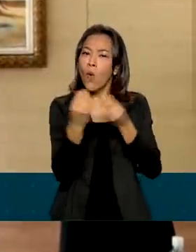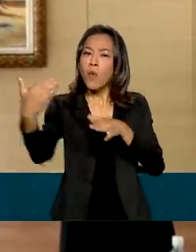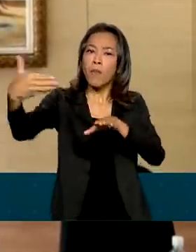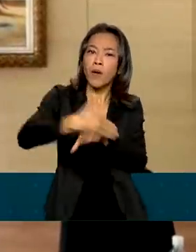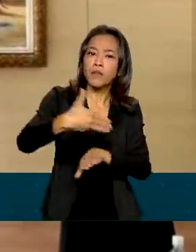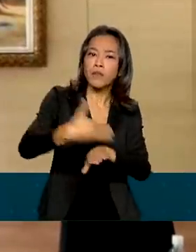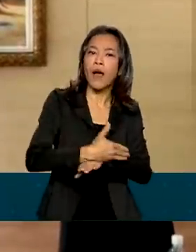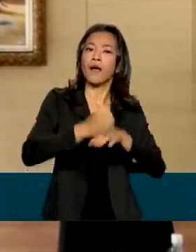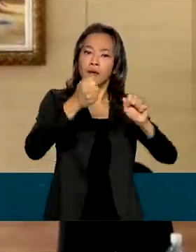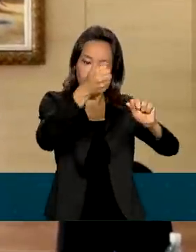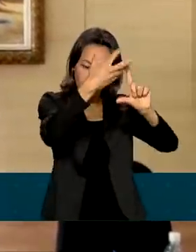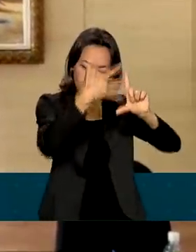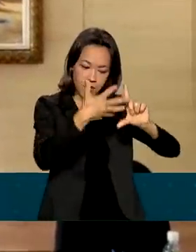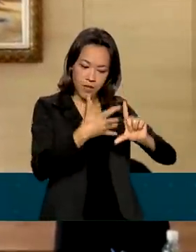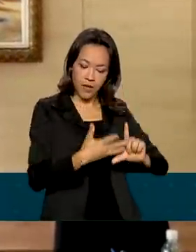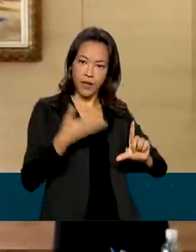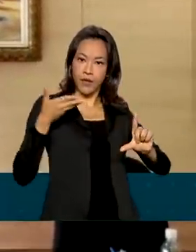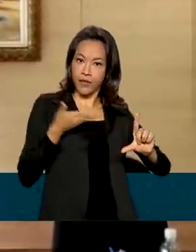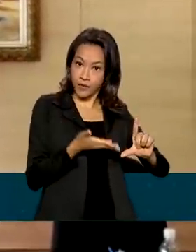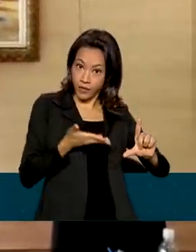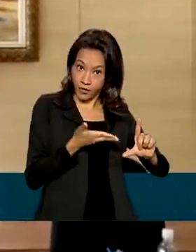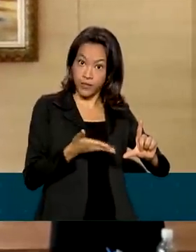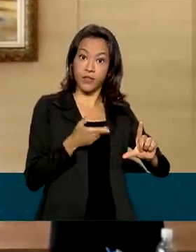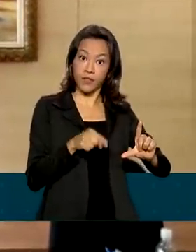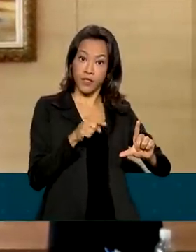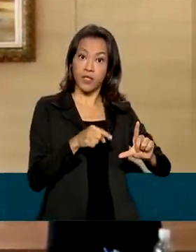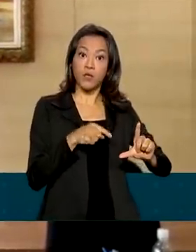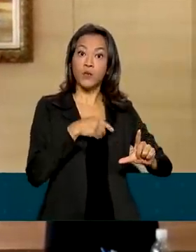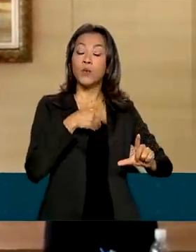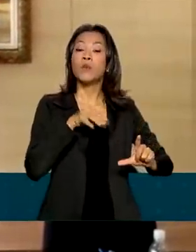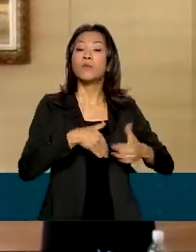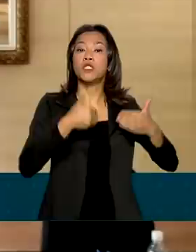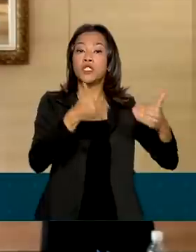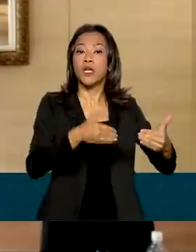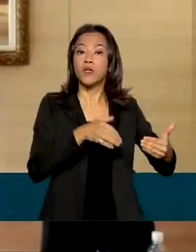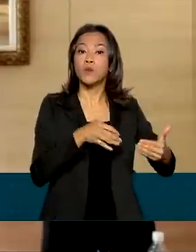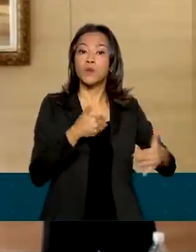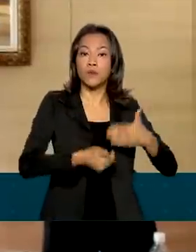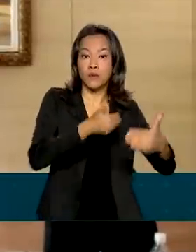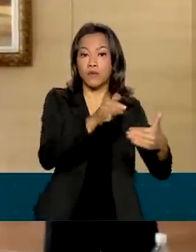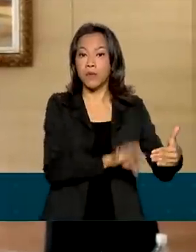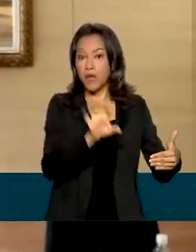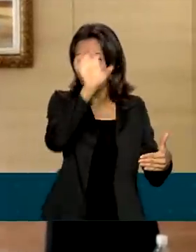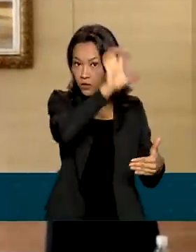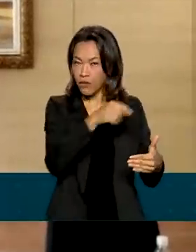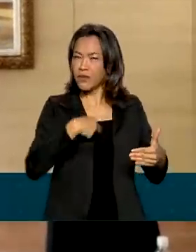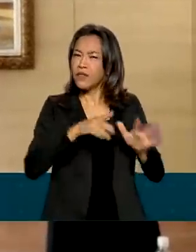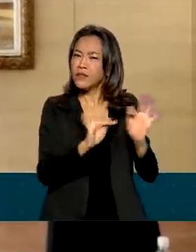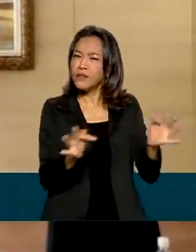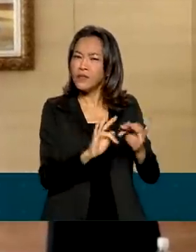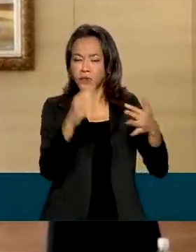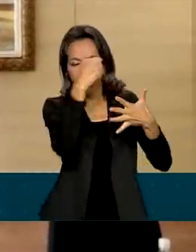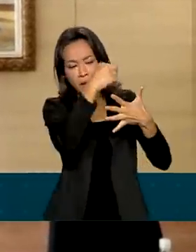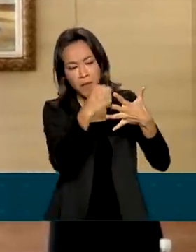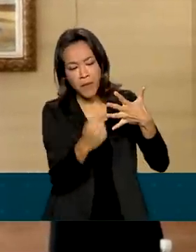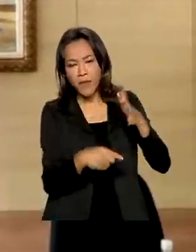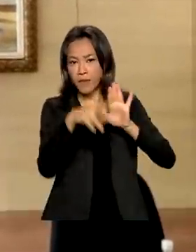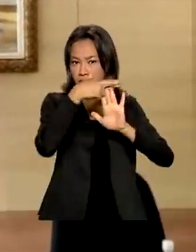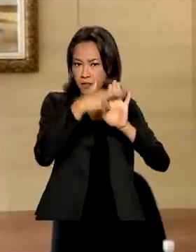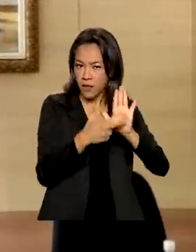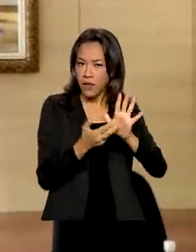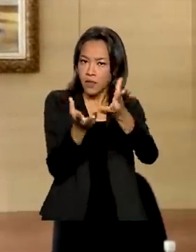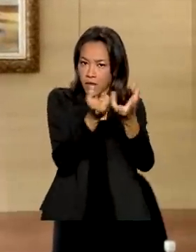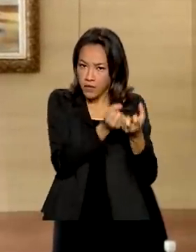do Ministério do Desenvolvimento Regional e lá vão poder observar todos os requisitos bastante simples de adesão e envio de